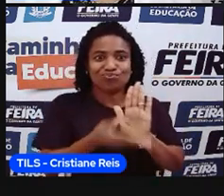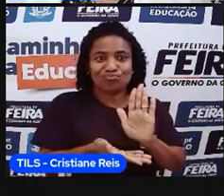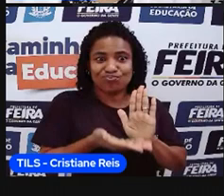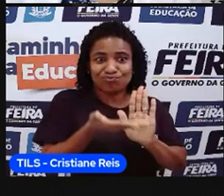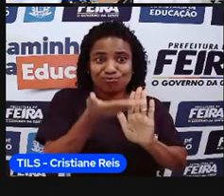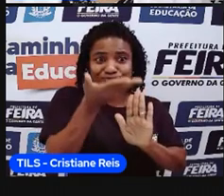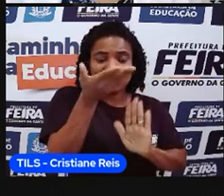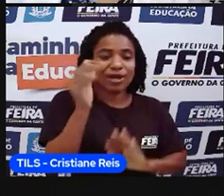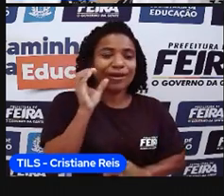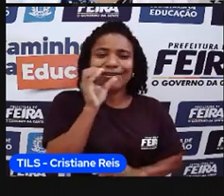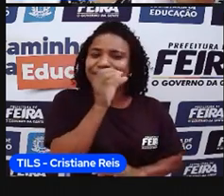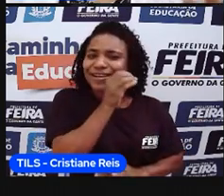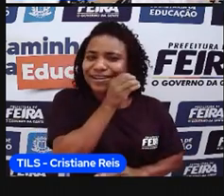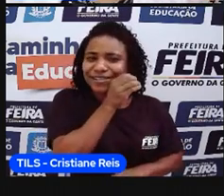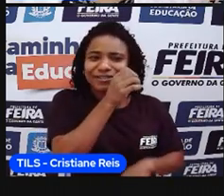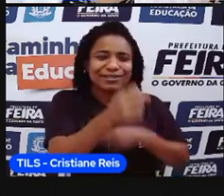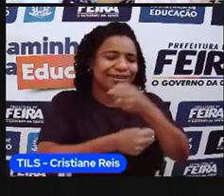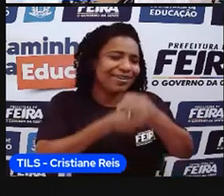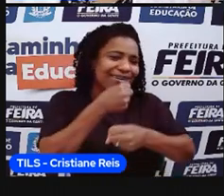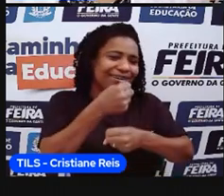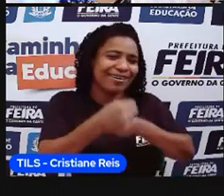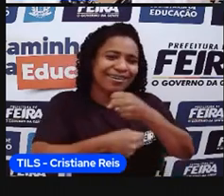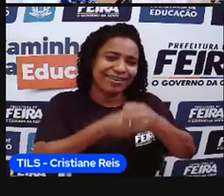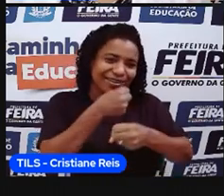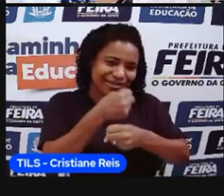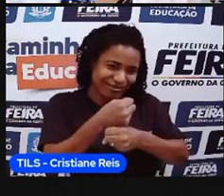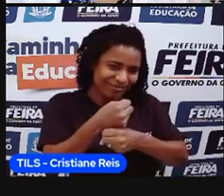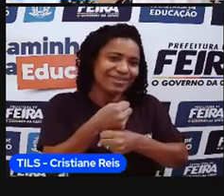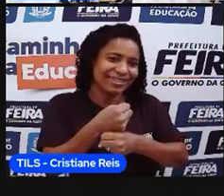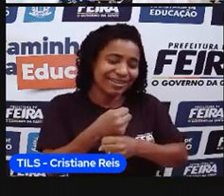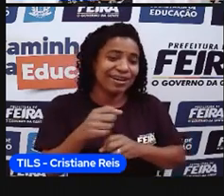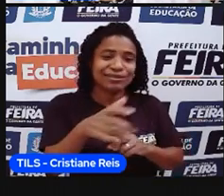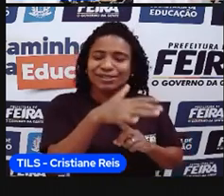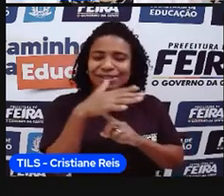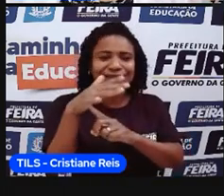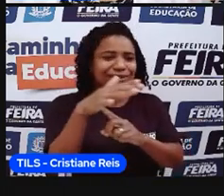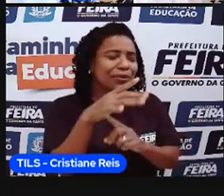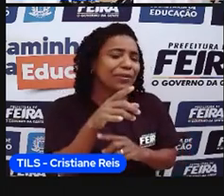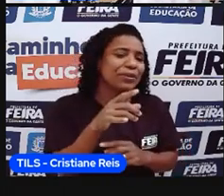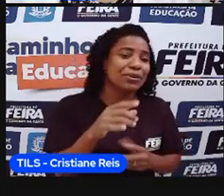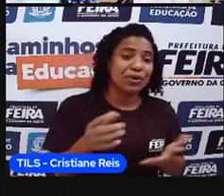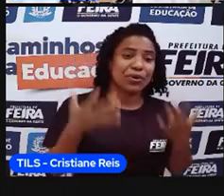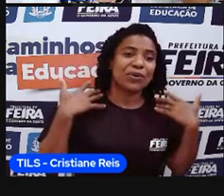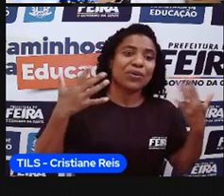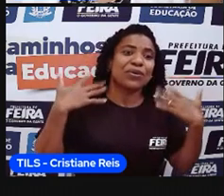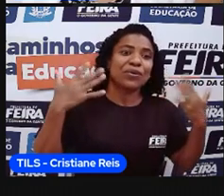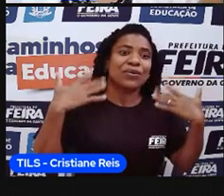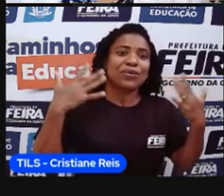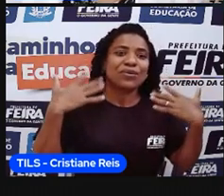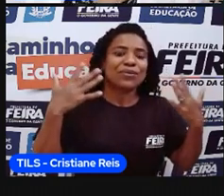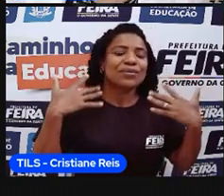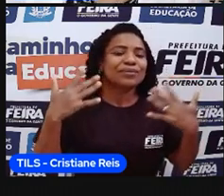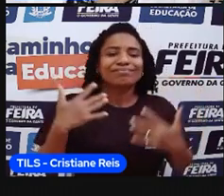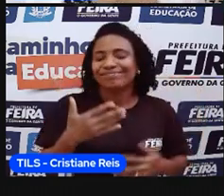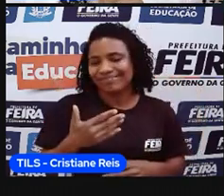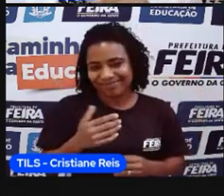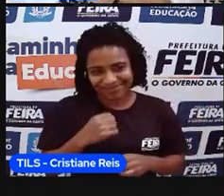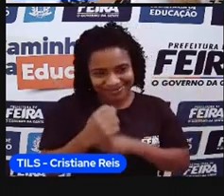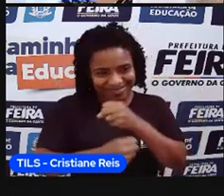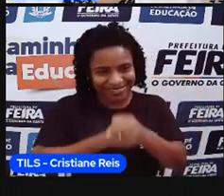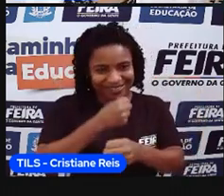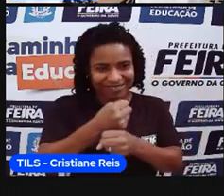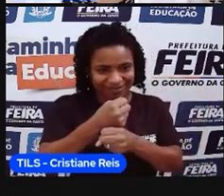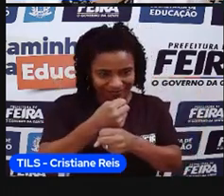elevadas, praticamente um ano todo, duas estações só por ano. Mas aí, aqui não, aquelas características lá das quatro estações que nós